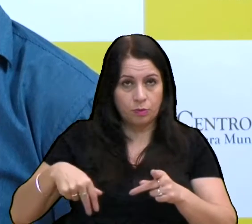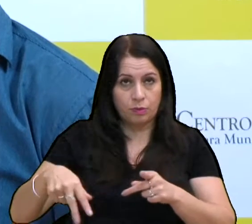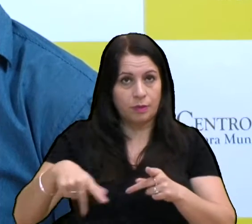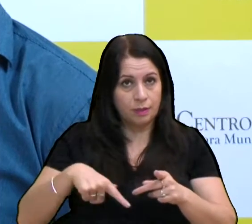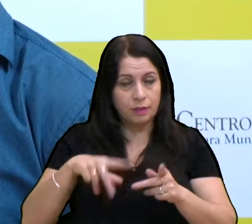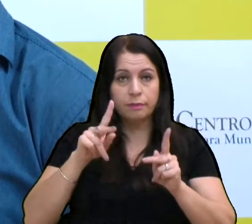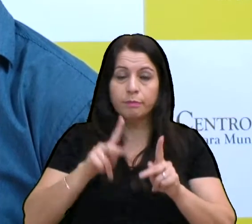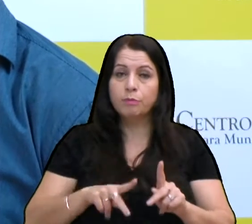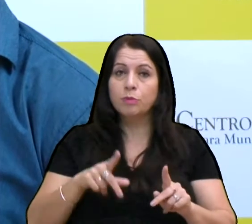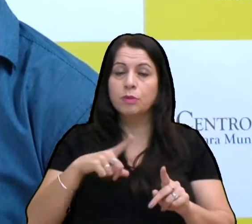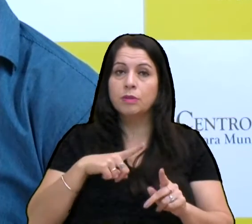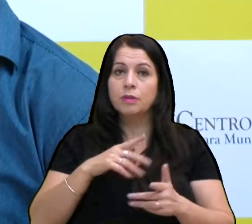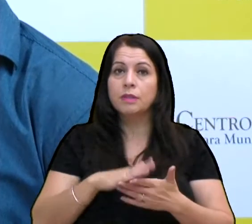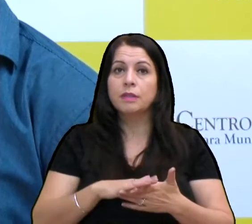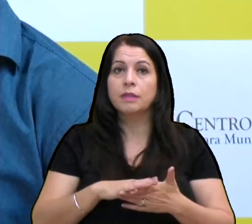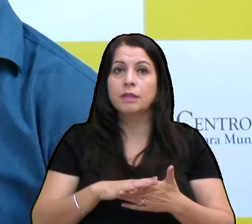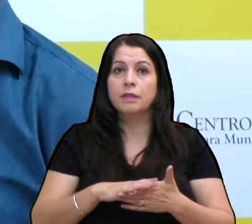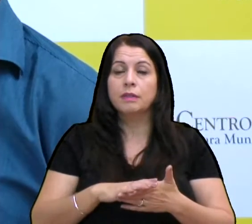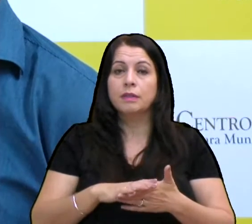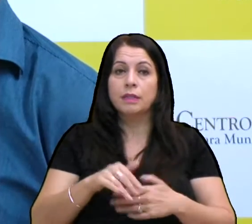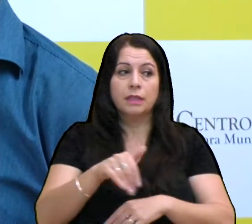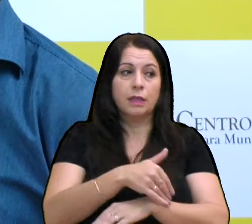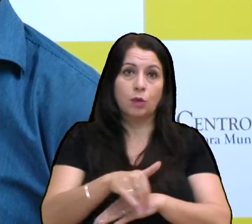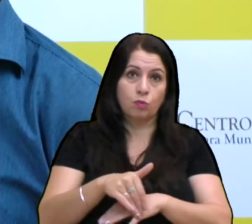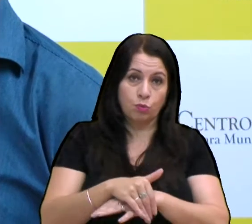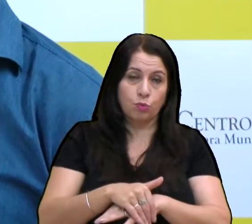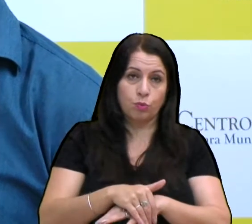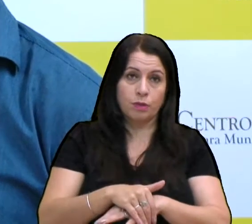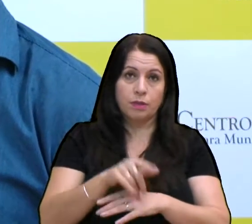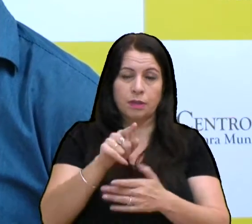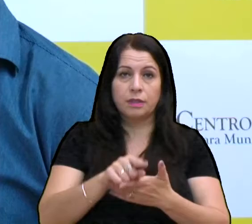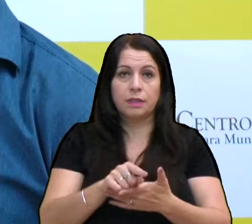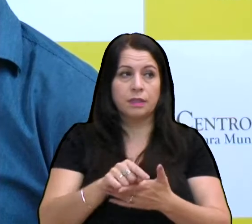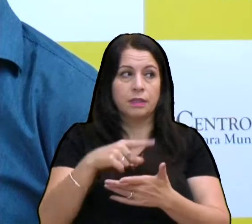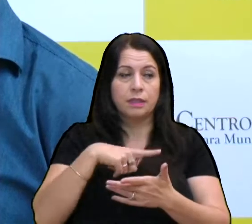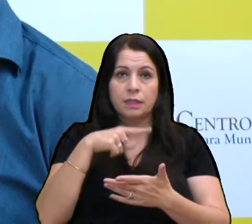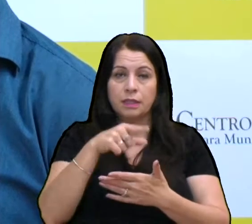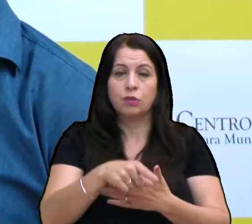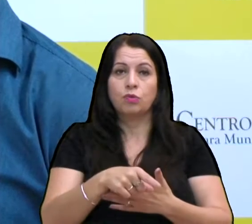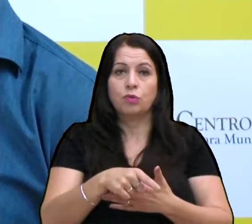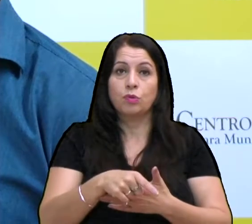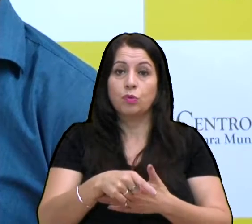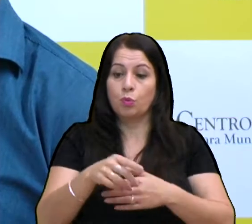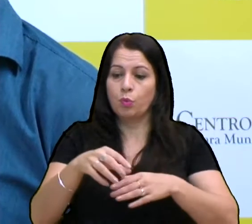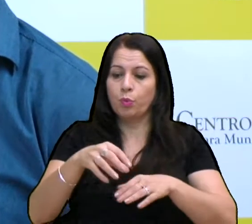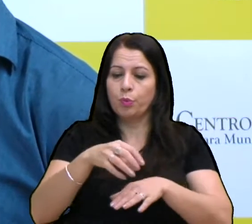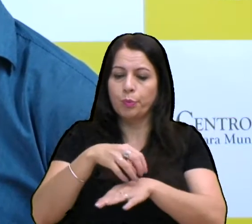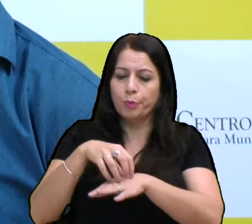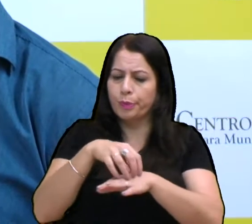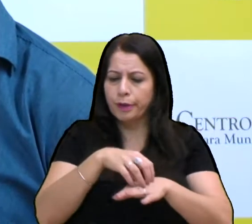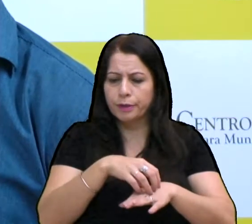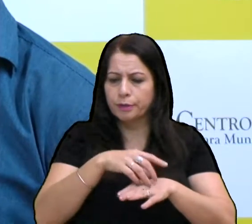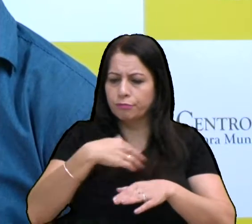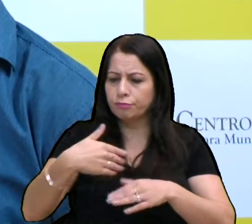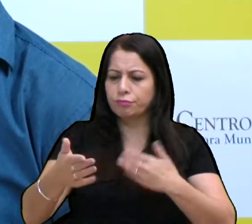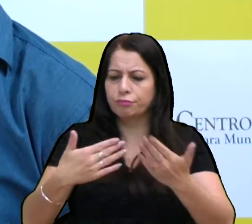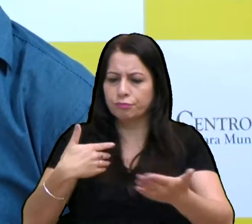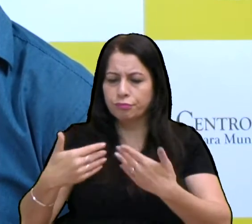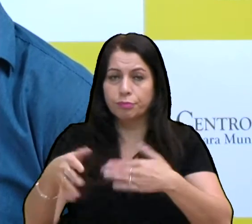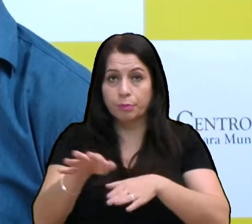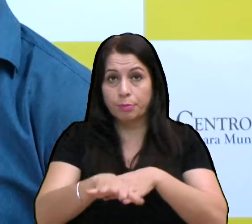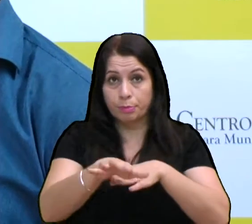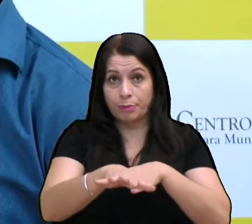as pessoas têm que andar na rua, sendo que o trânsito é muito intenso nessa região, o que